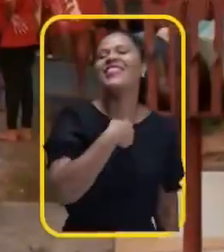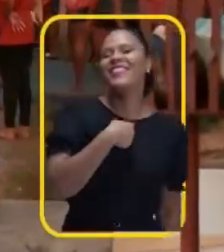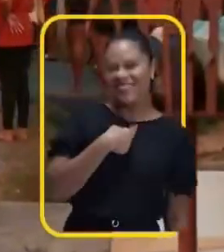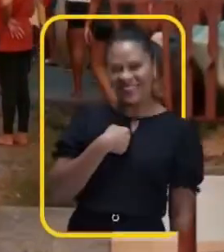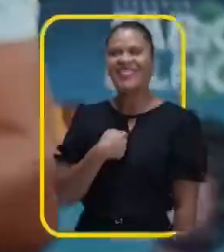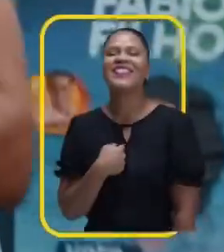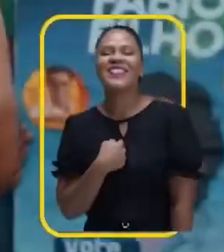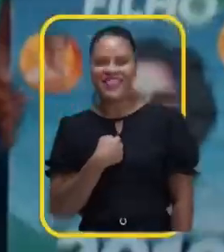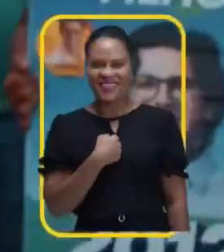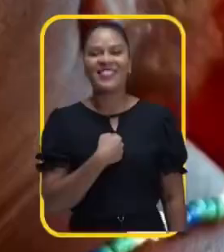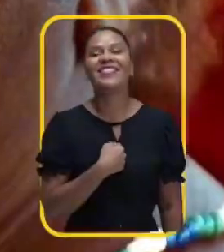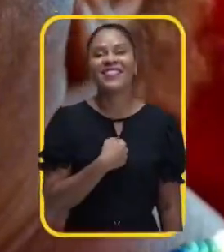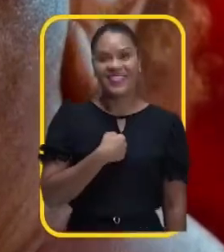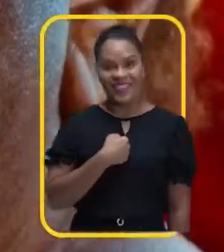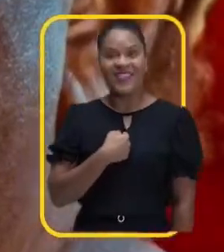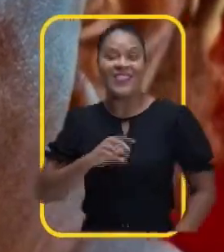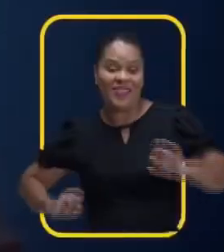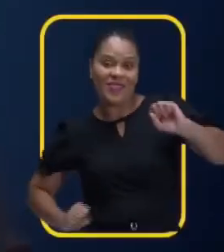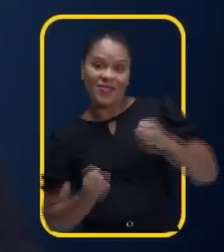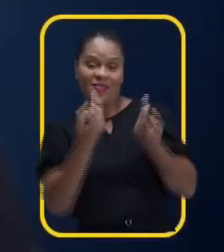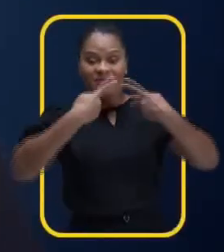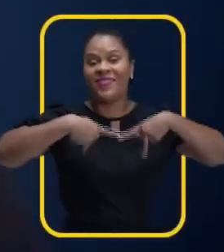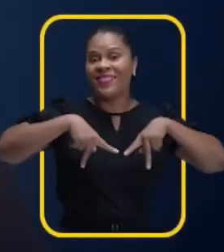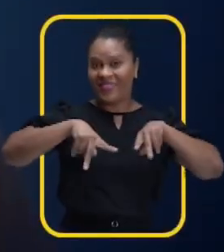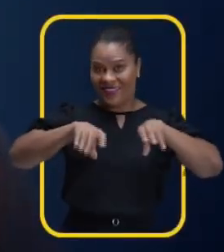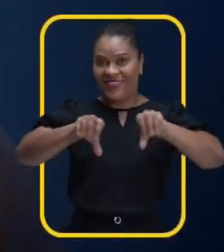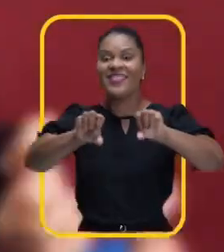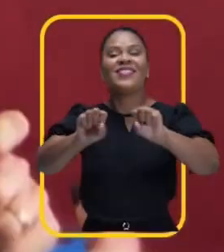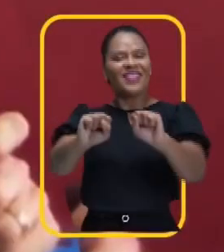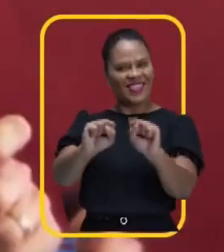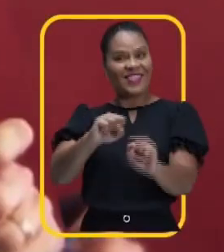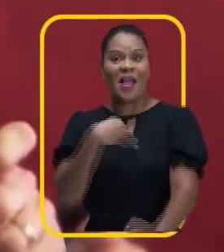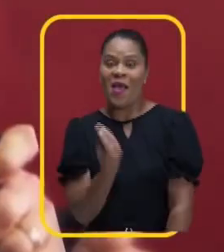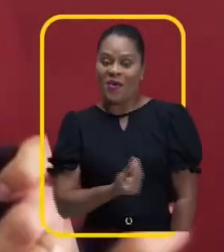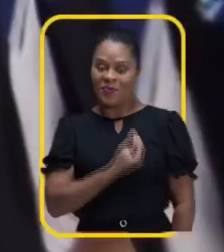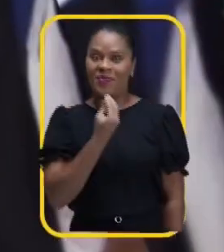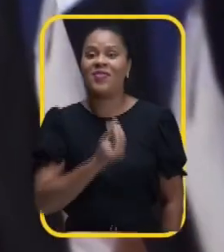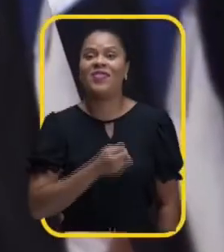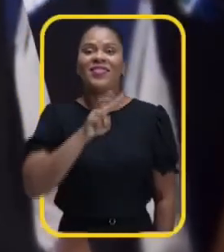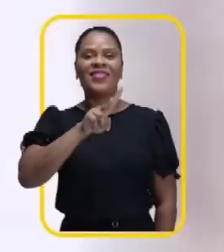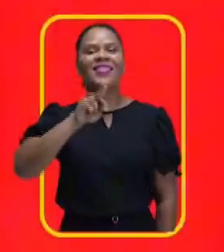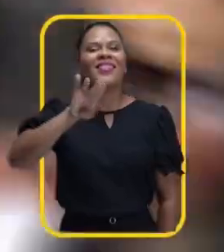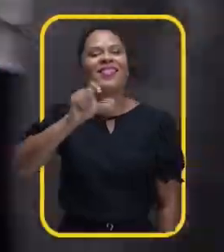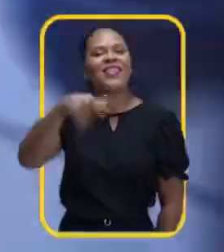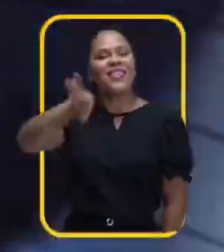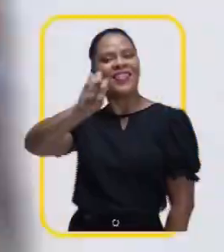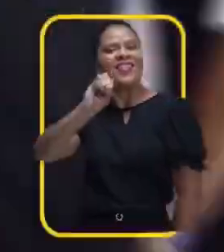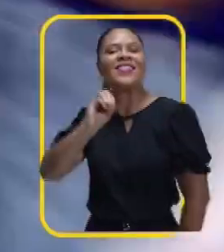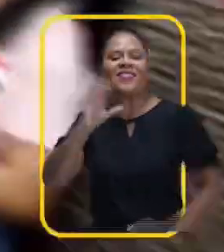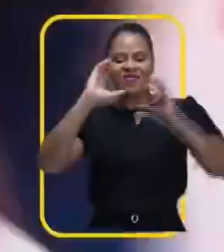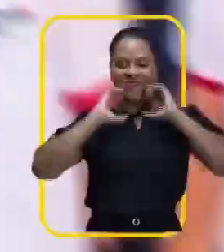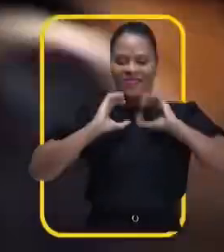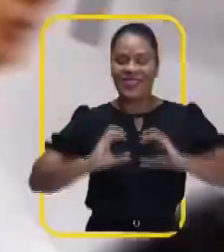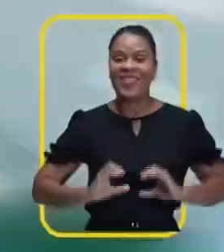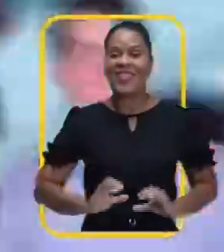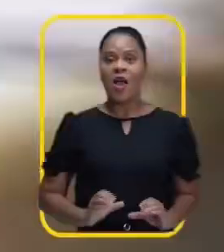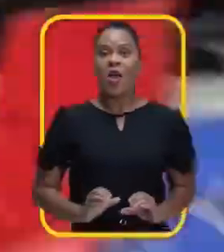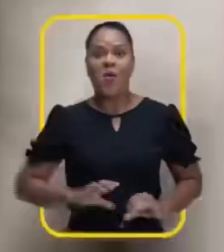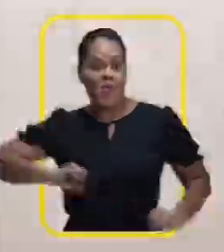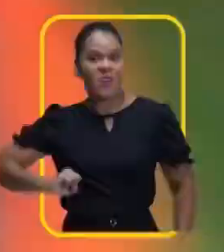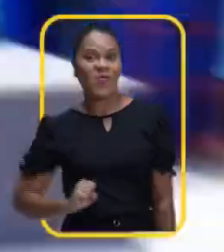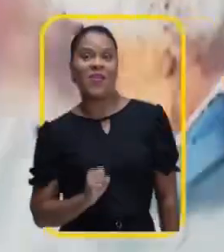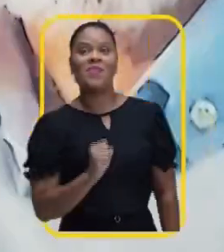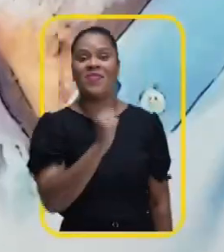e eu. Duarte, duprocon, e duviva cidadão,